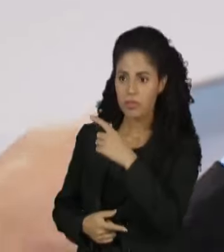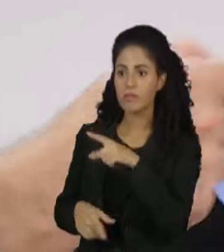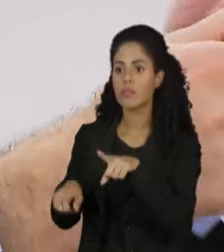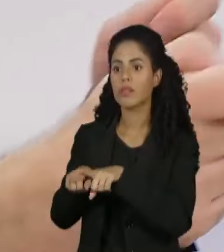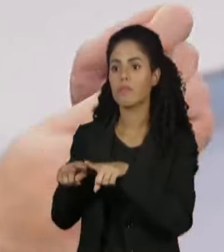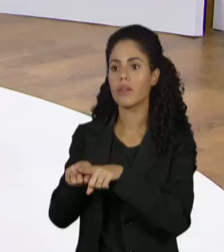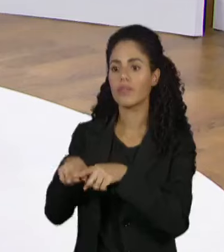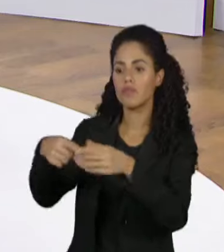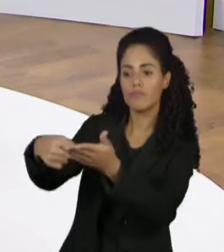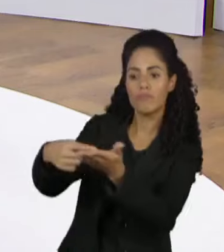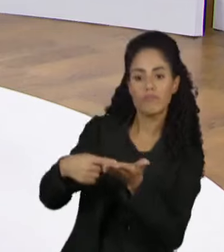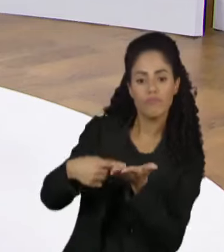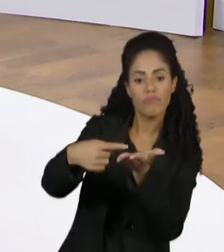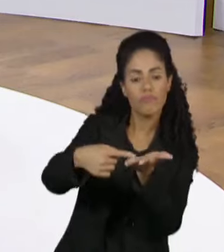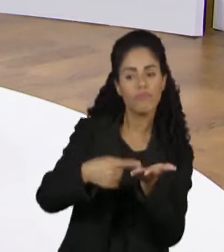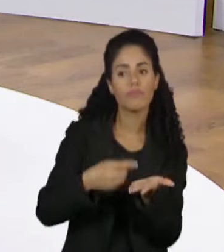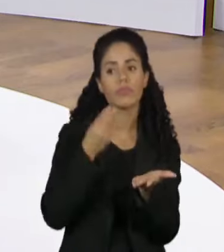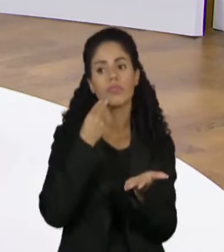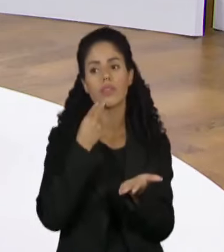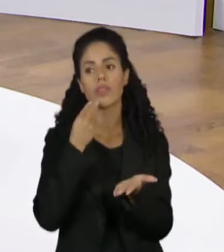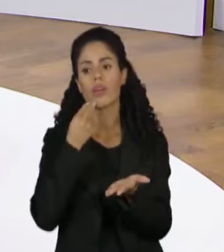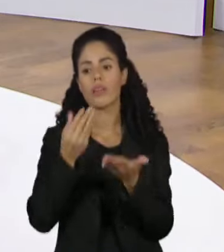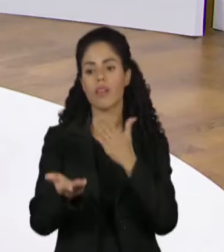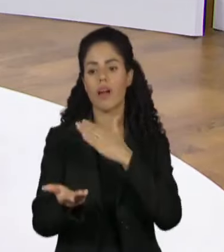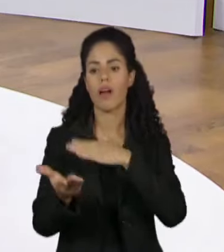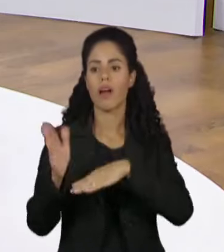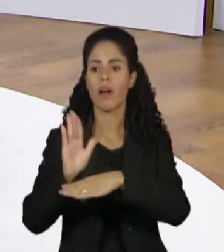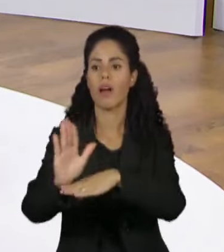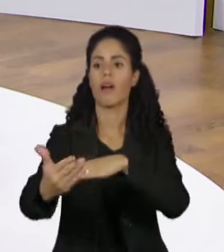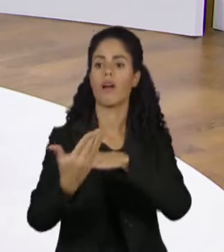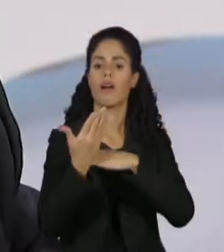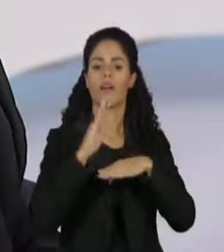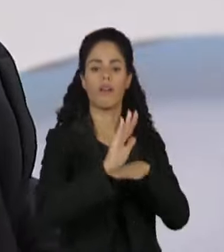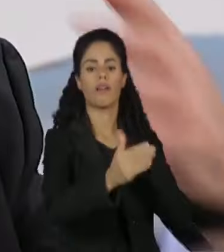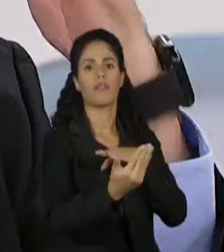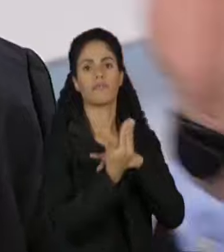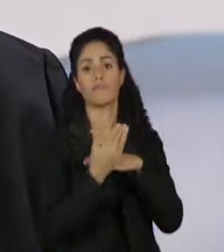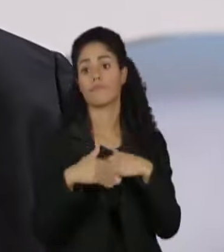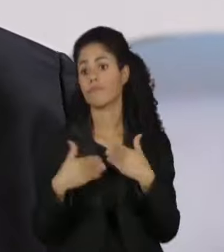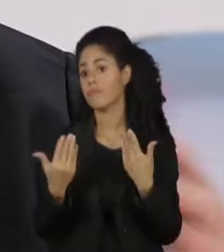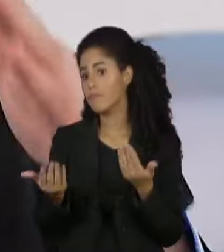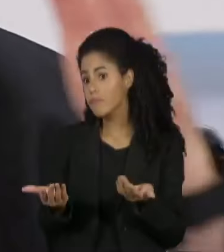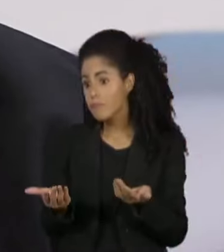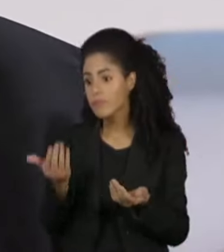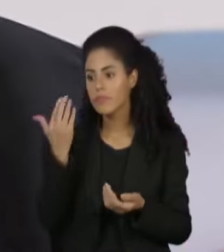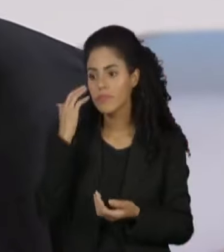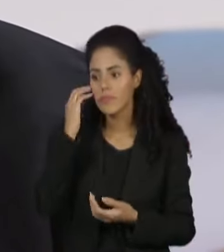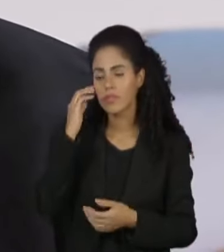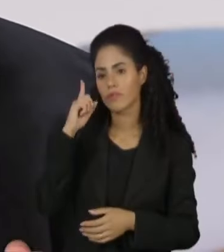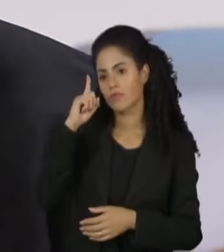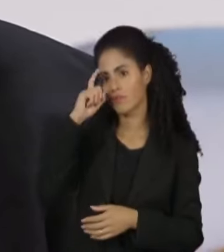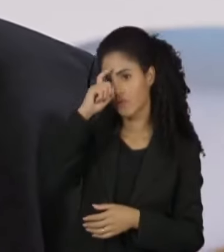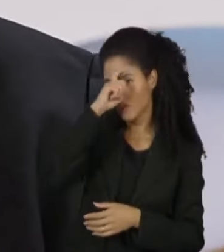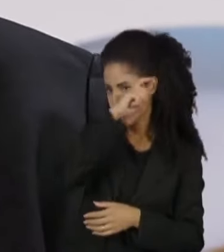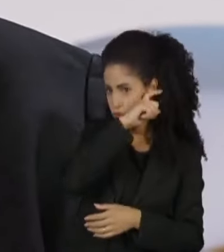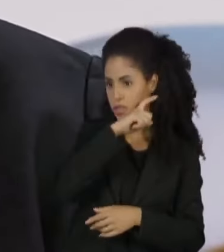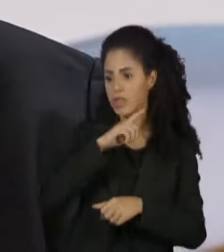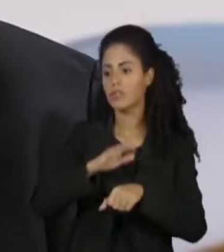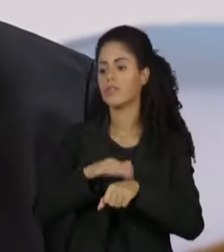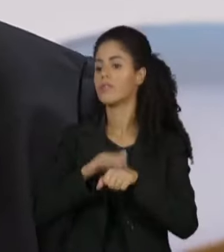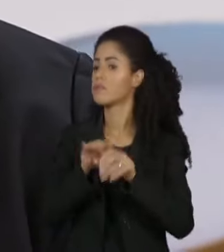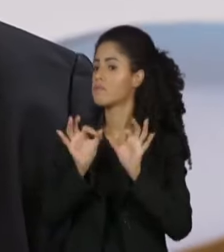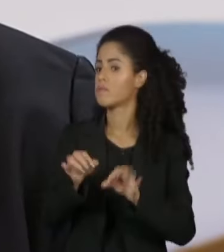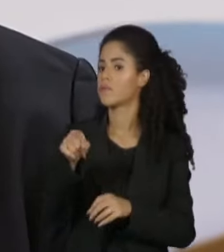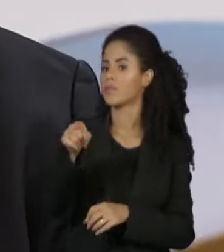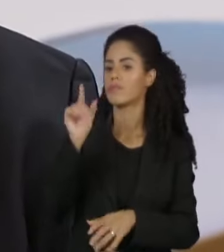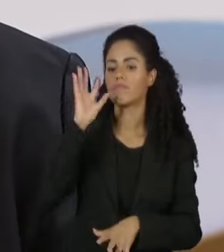Passar o chapéu. De fazer, porque o que eu escuto é, a gente acha vocês ótimos, vão fazer, é a forma de fazer, mas você